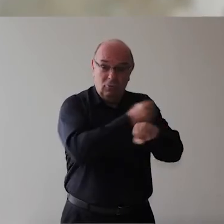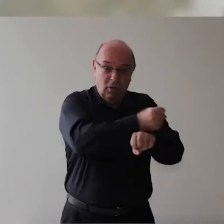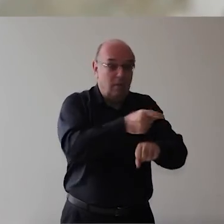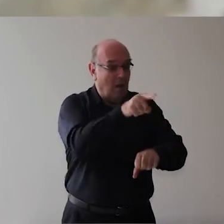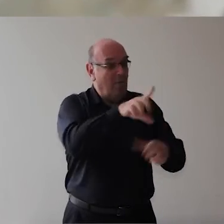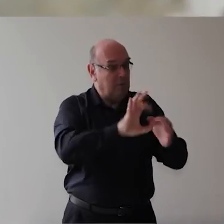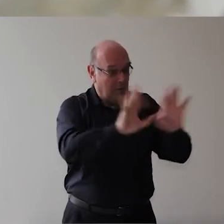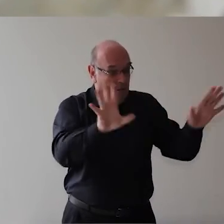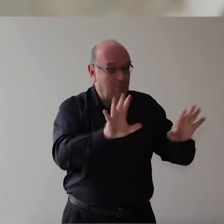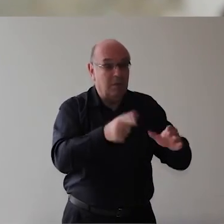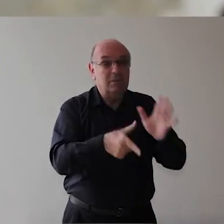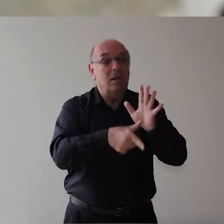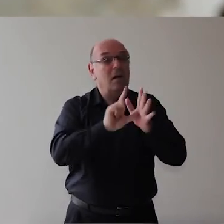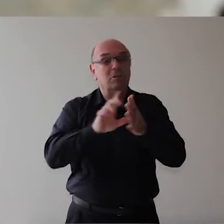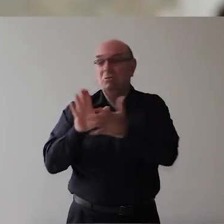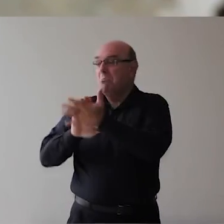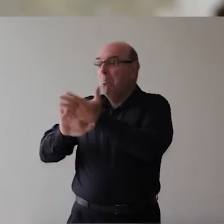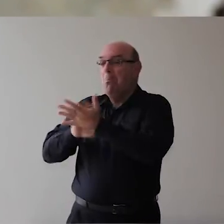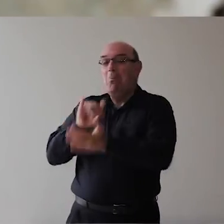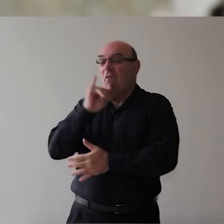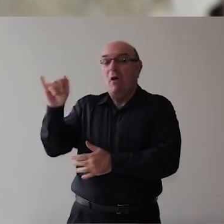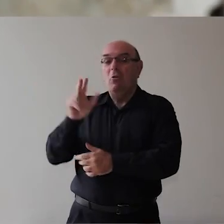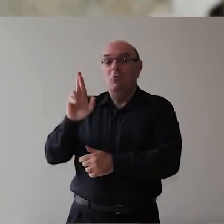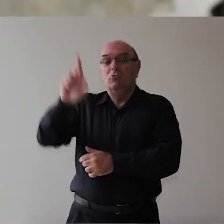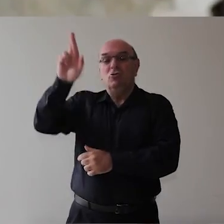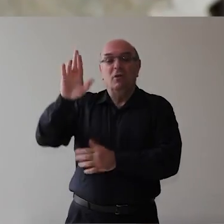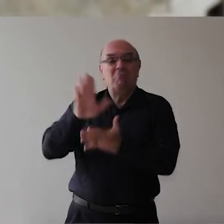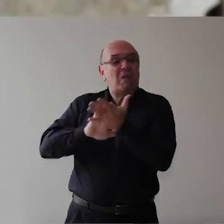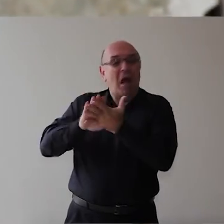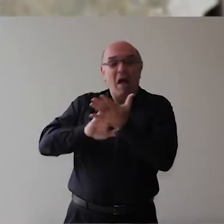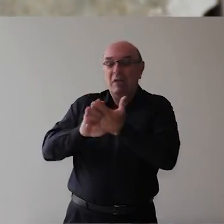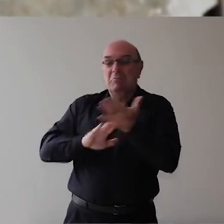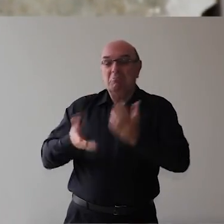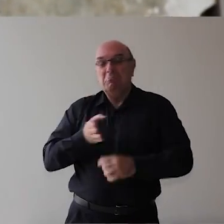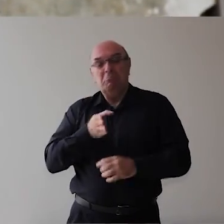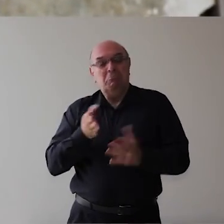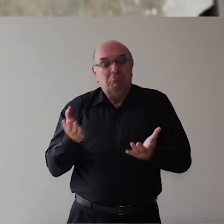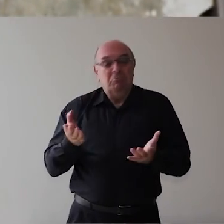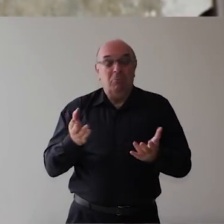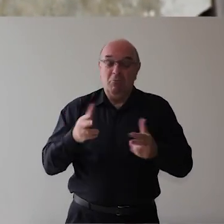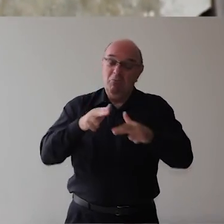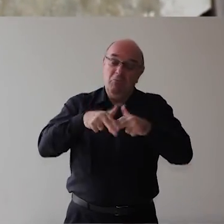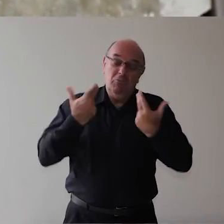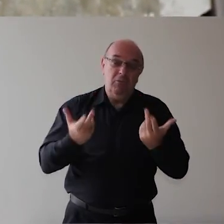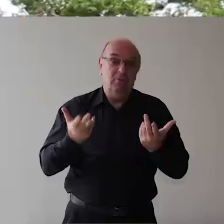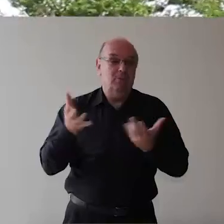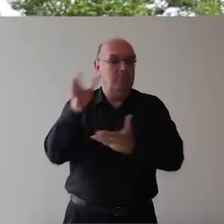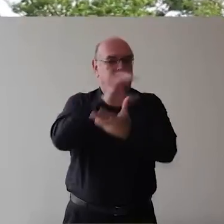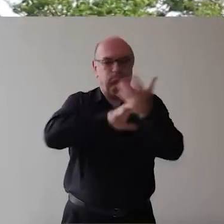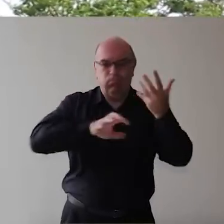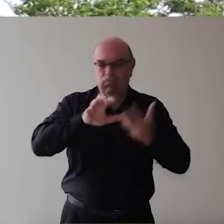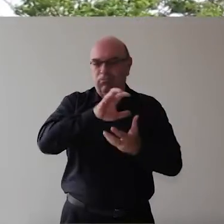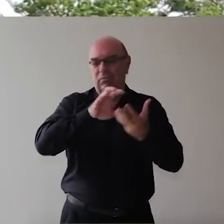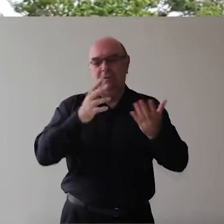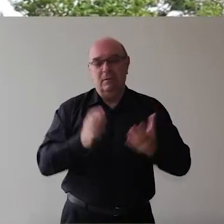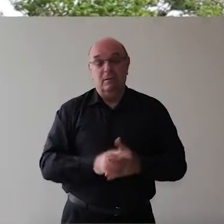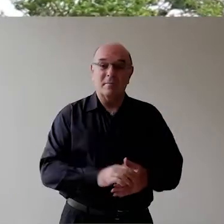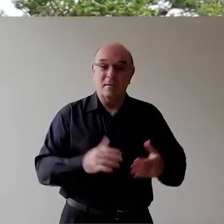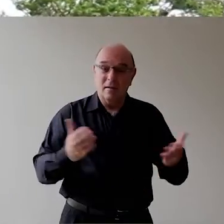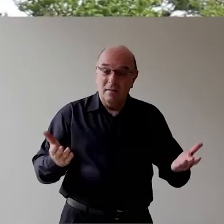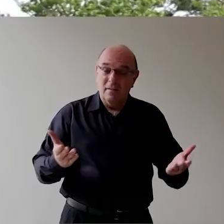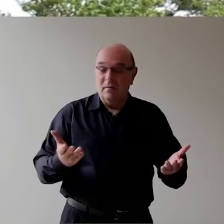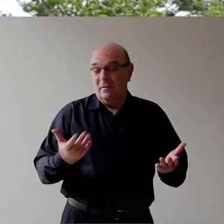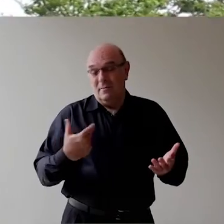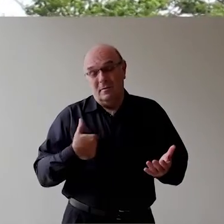E aí ele não conseguiu Cumprir E deu no que deu Essa Essa revolta E na verdade A